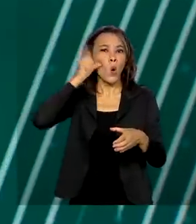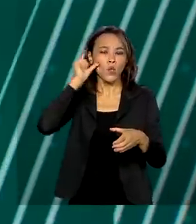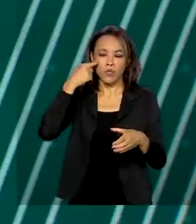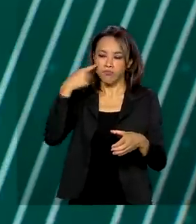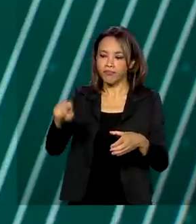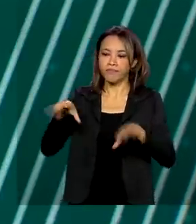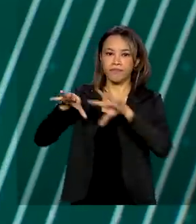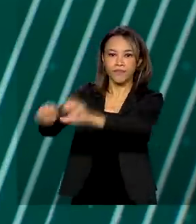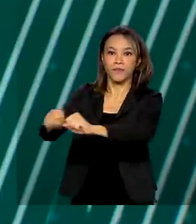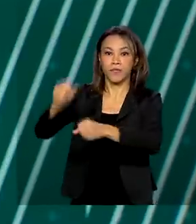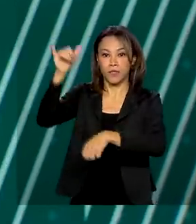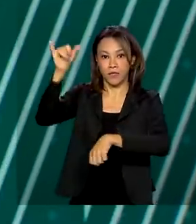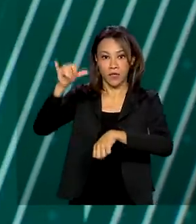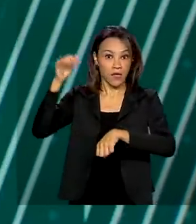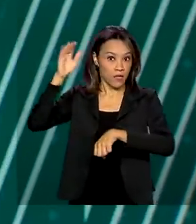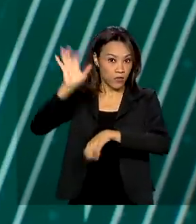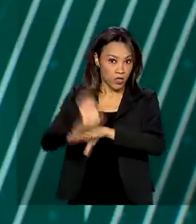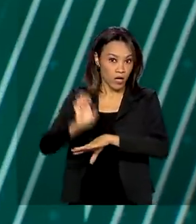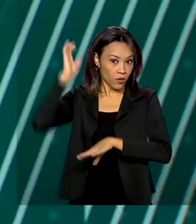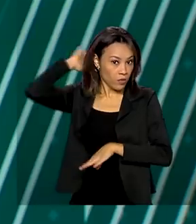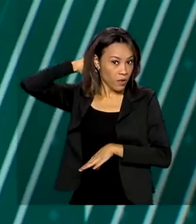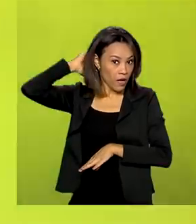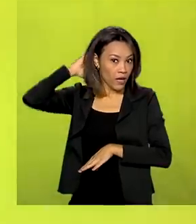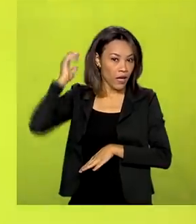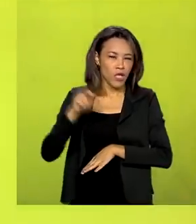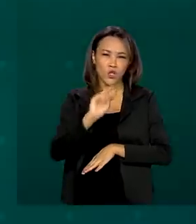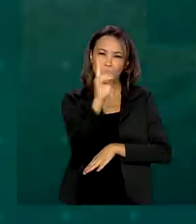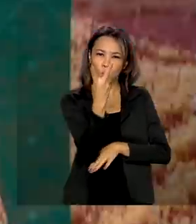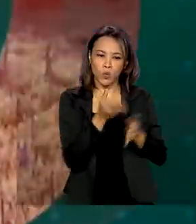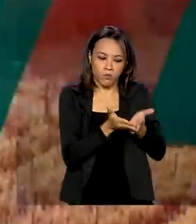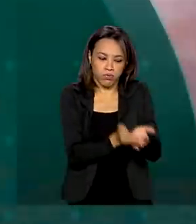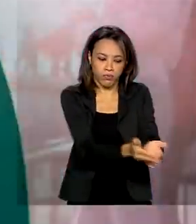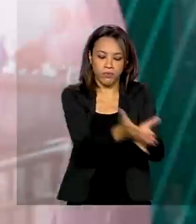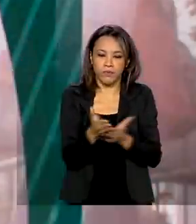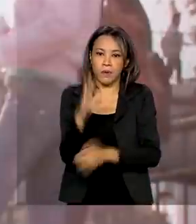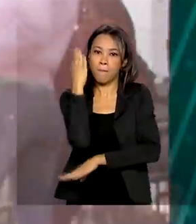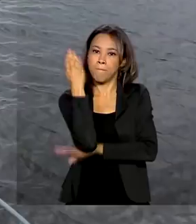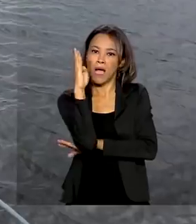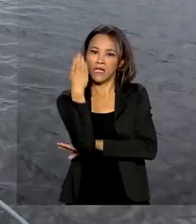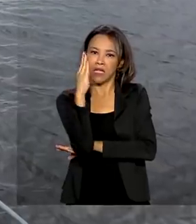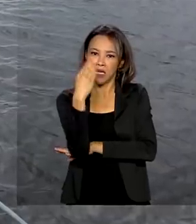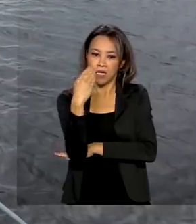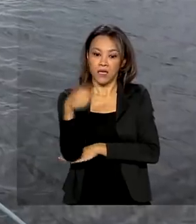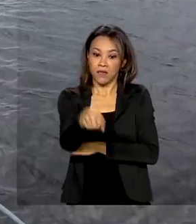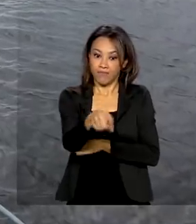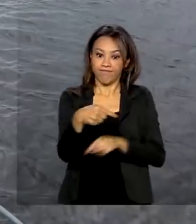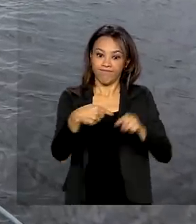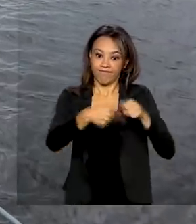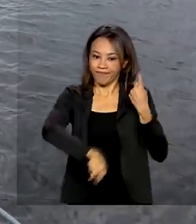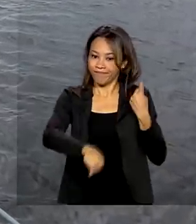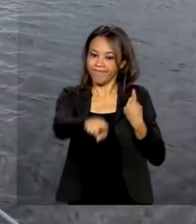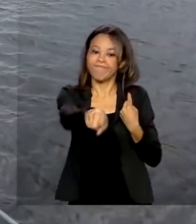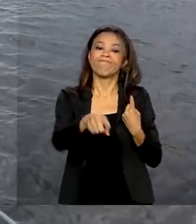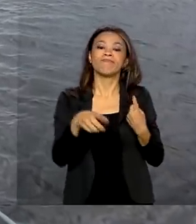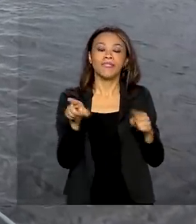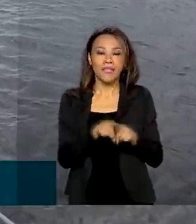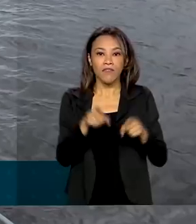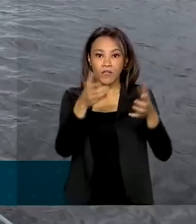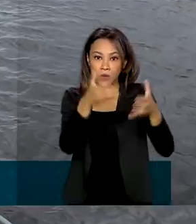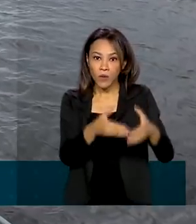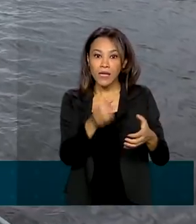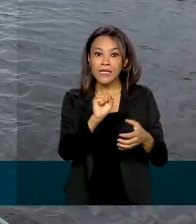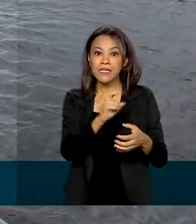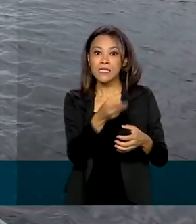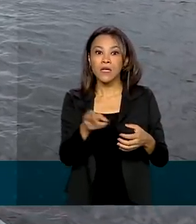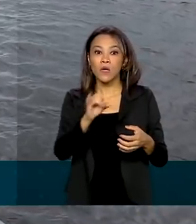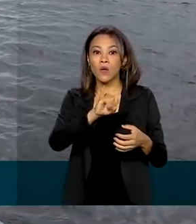Pará, mais duas embarcações com transporte irregular de madeira. O comboio estava na comunidade de São José, no